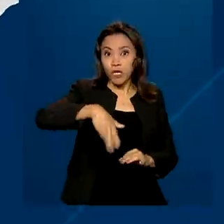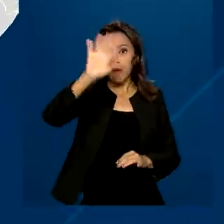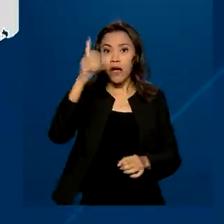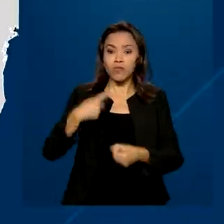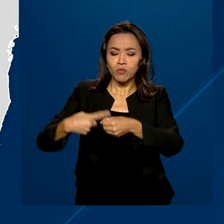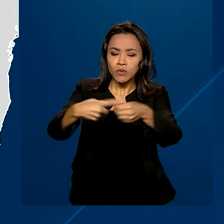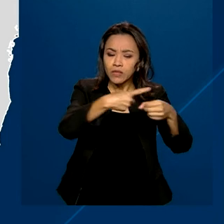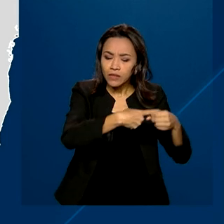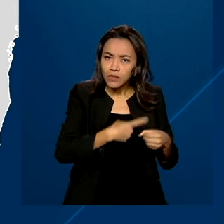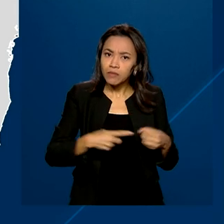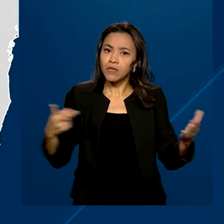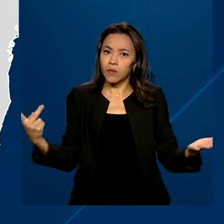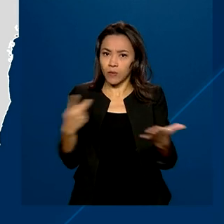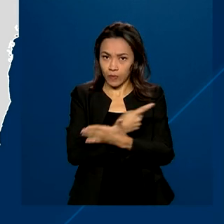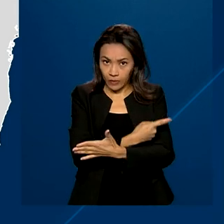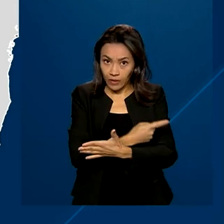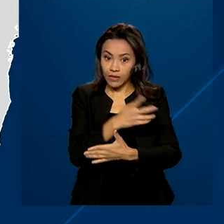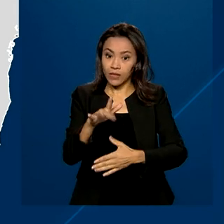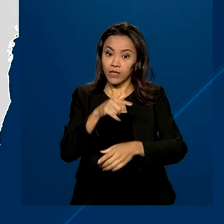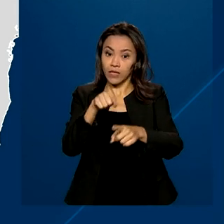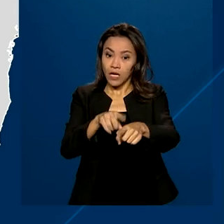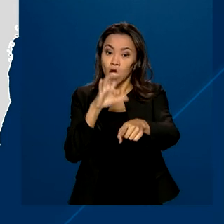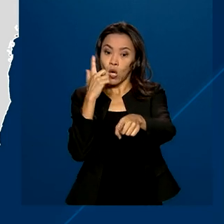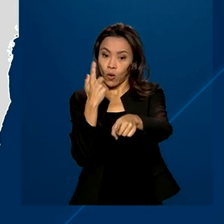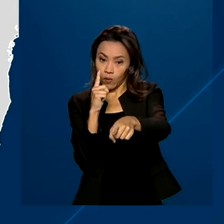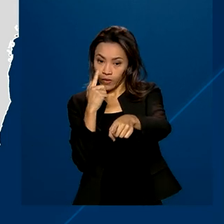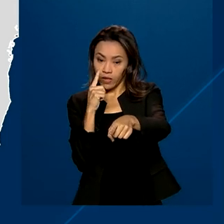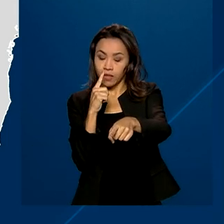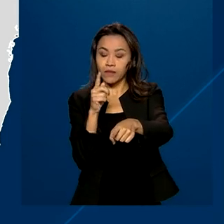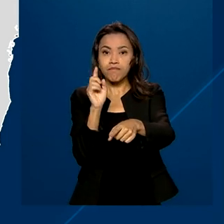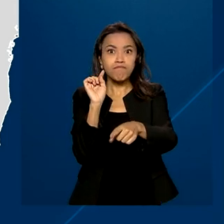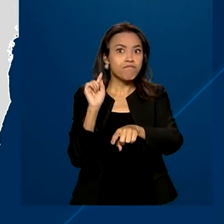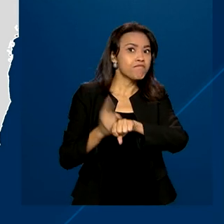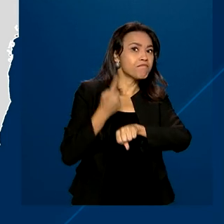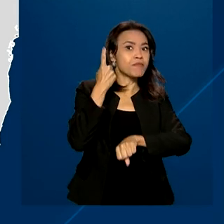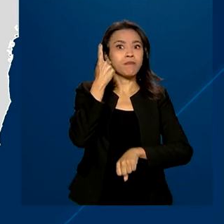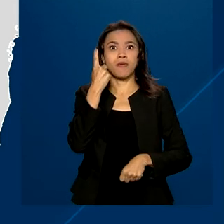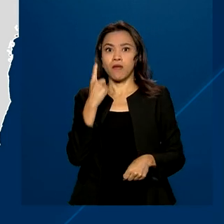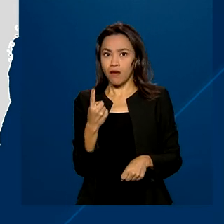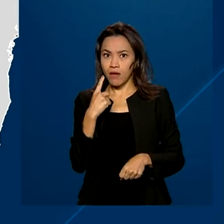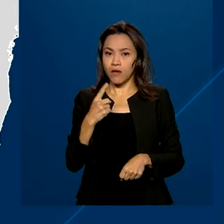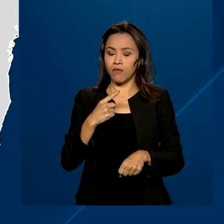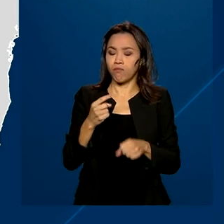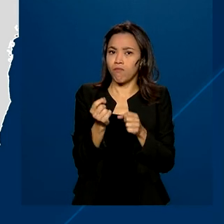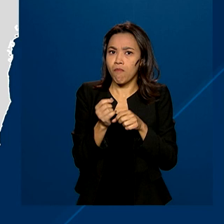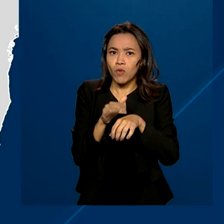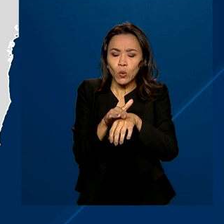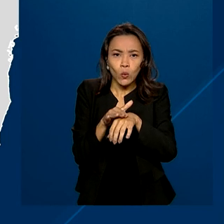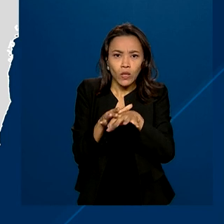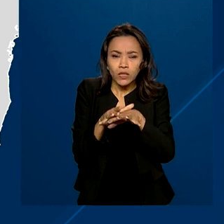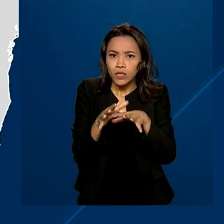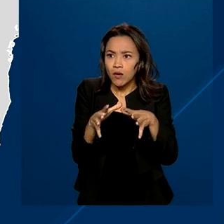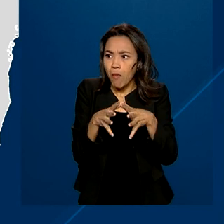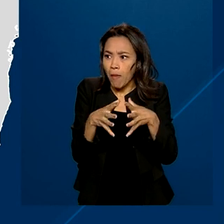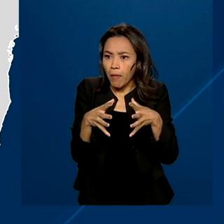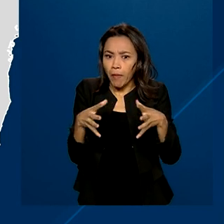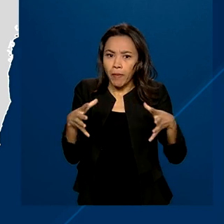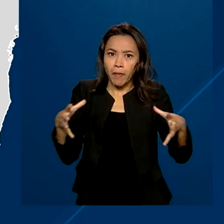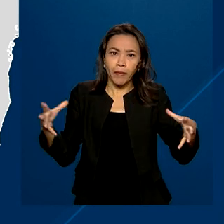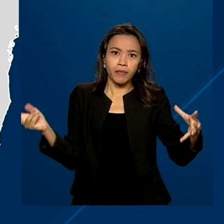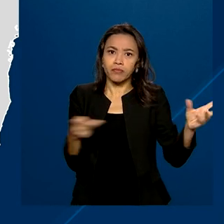registraram casos da doença, Goiânia, em Goiás, está em primeiro lugar, com mais de 13.600